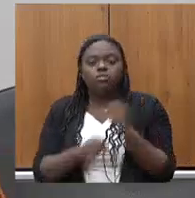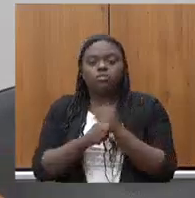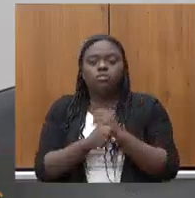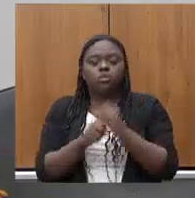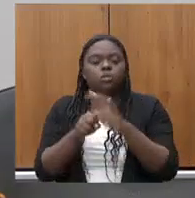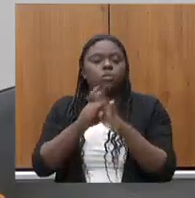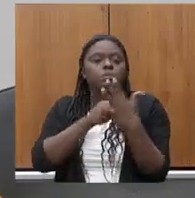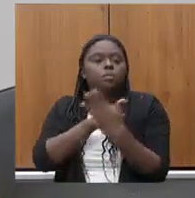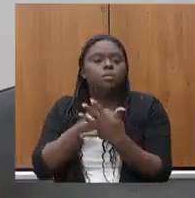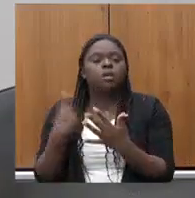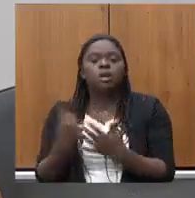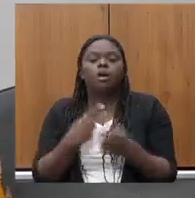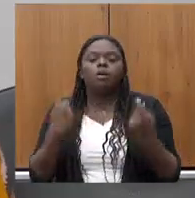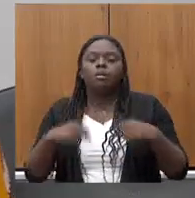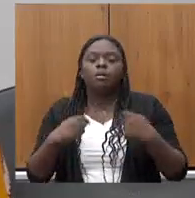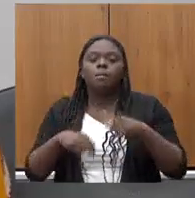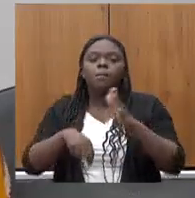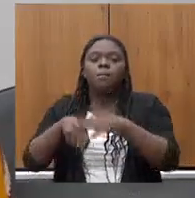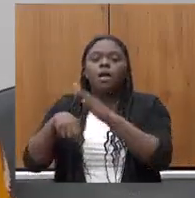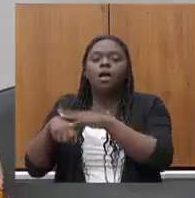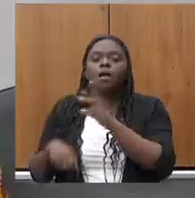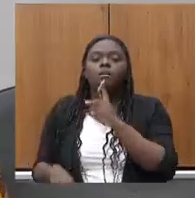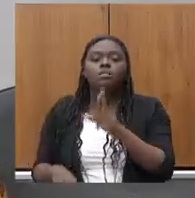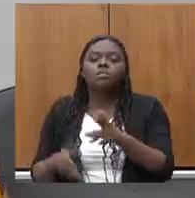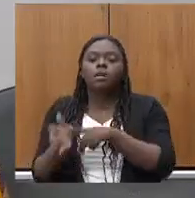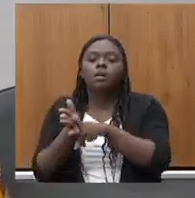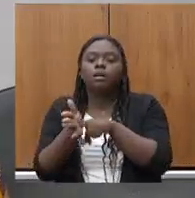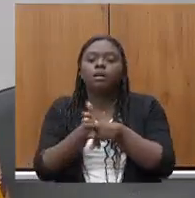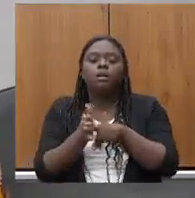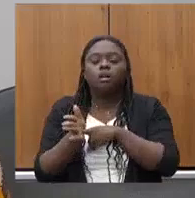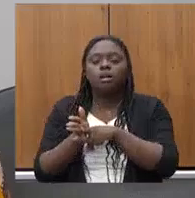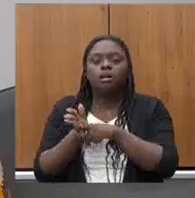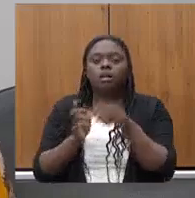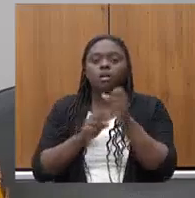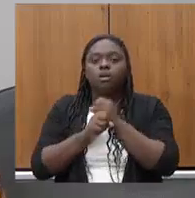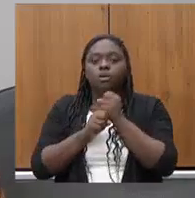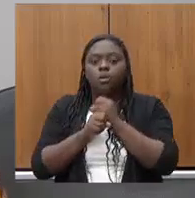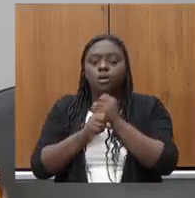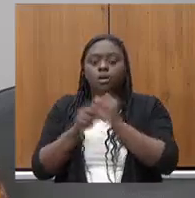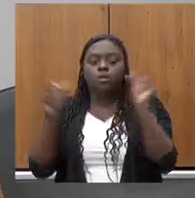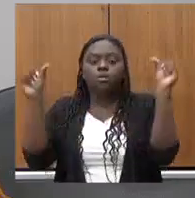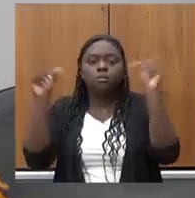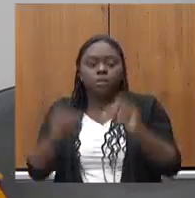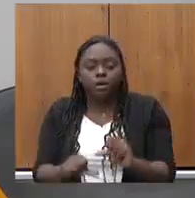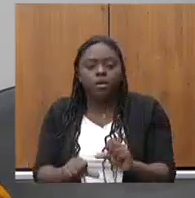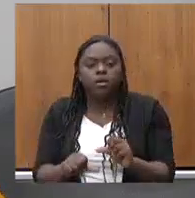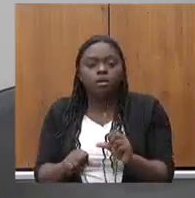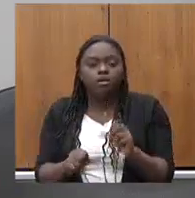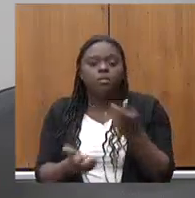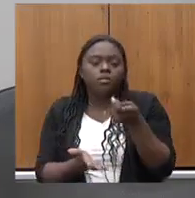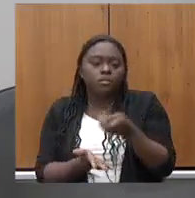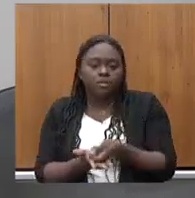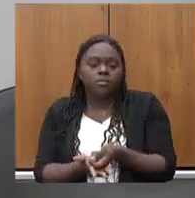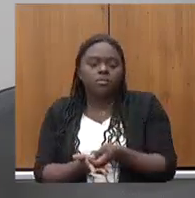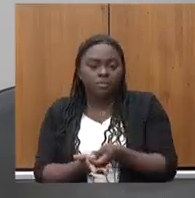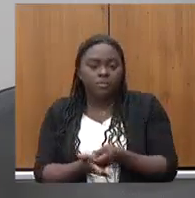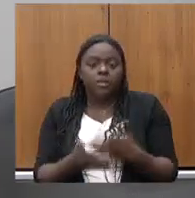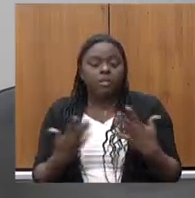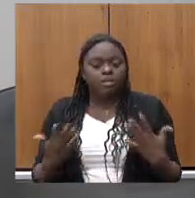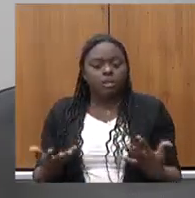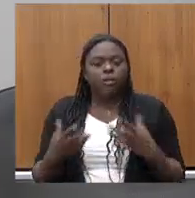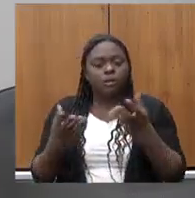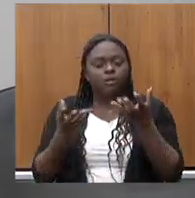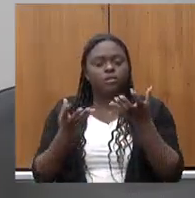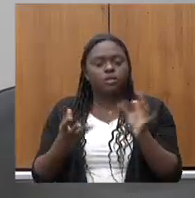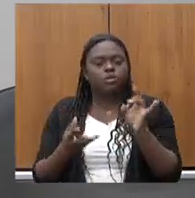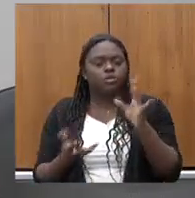que nós precisávamos inclusive de mais respostas científicas o ano foi inclusive pior na execução do orçamento então eu quero fazer